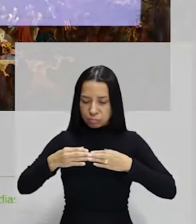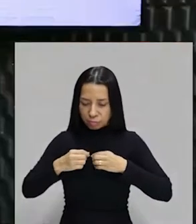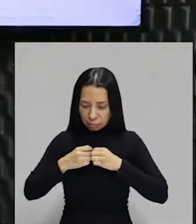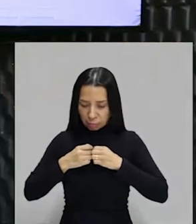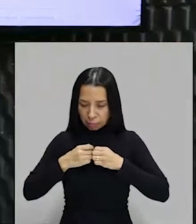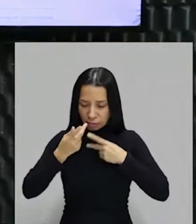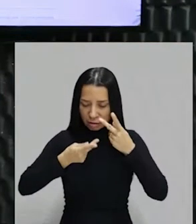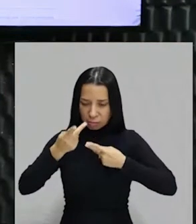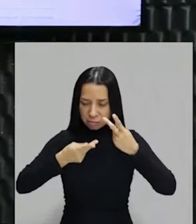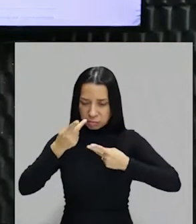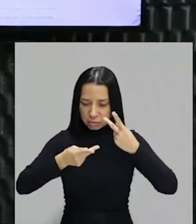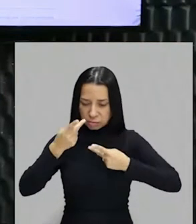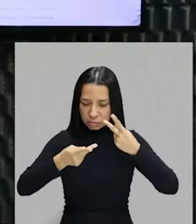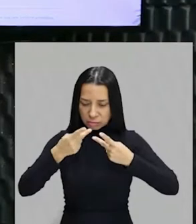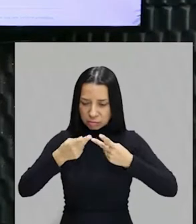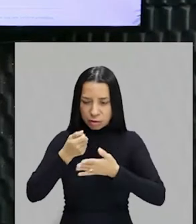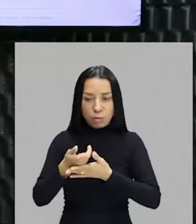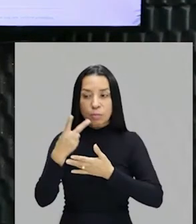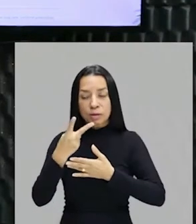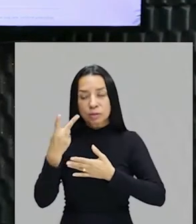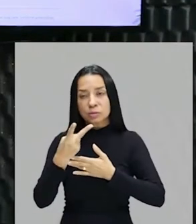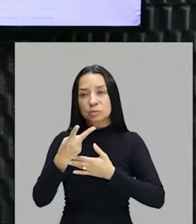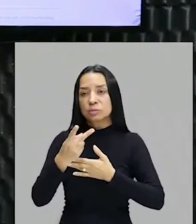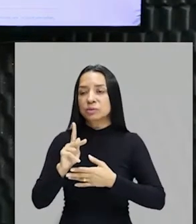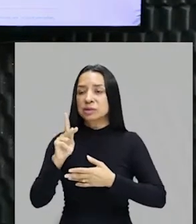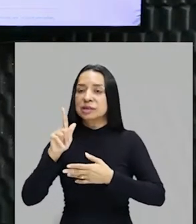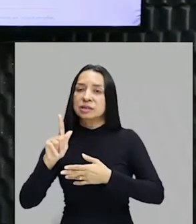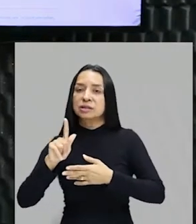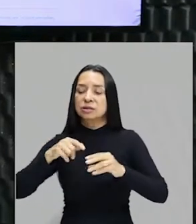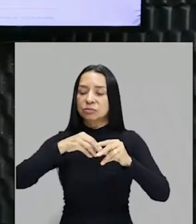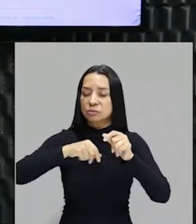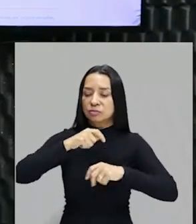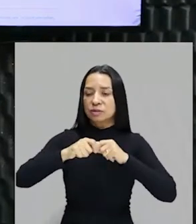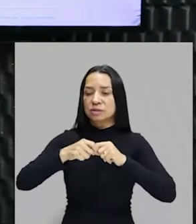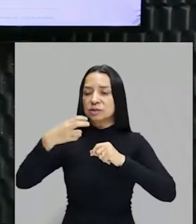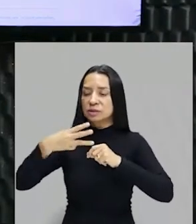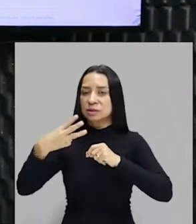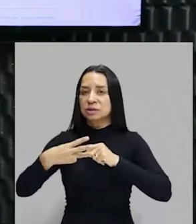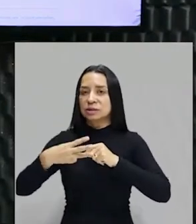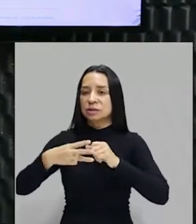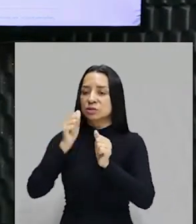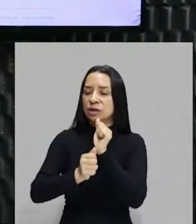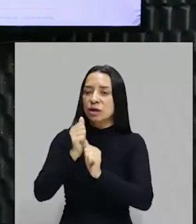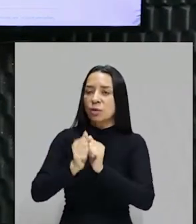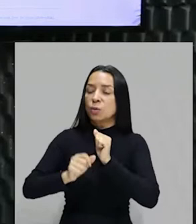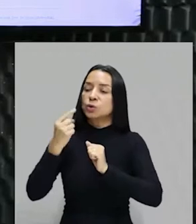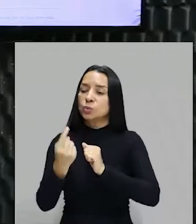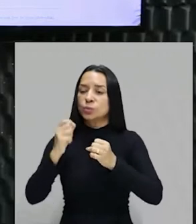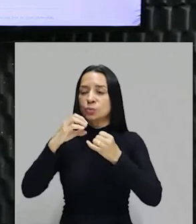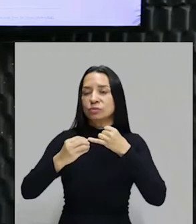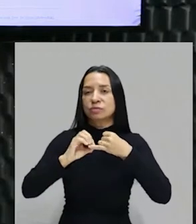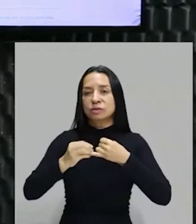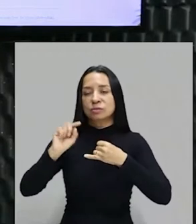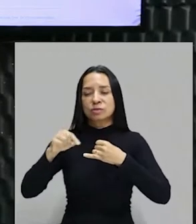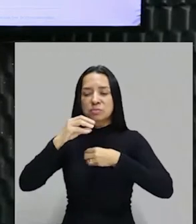mandou dizer, ou então, quando mamãe dizia assim, vai comprar dois quilos de farinha, um de feijão, três de arroz. Aí ficava repetindo, dois de farinha, um de feijão, três de arroz. Daqui